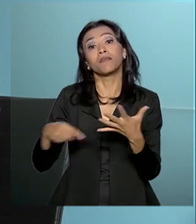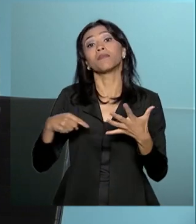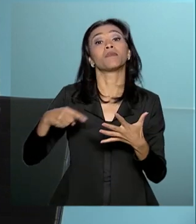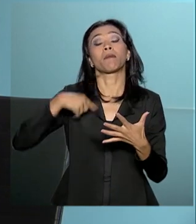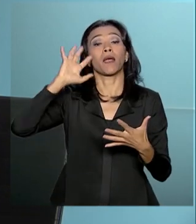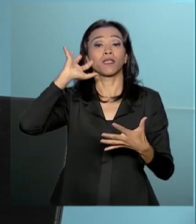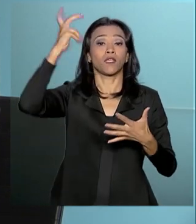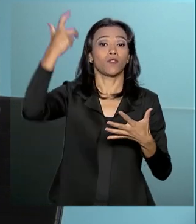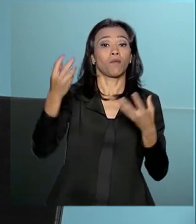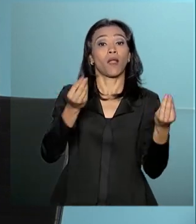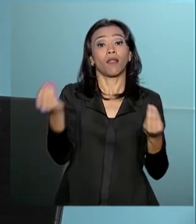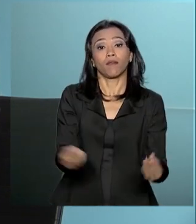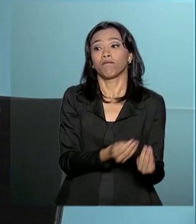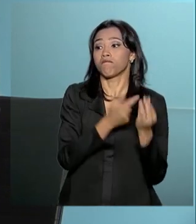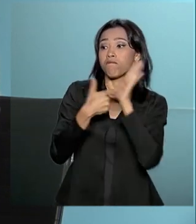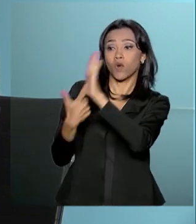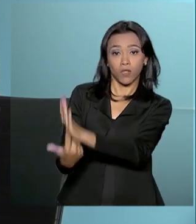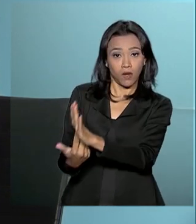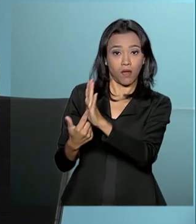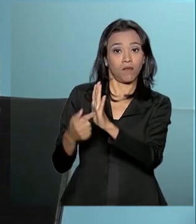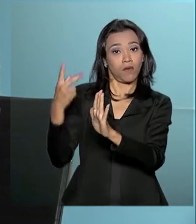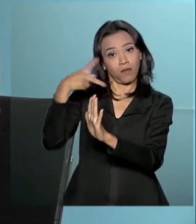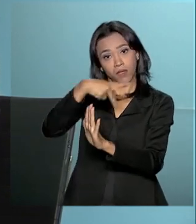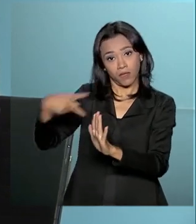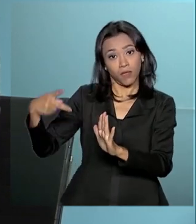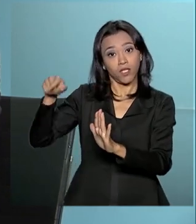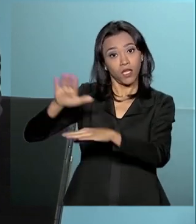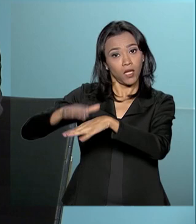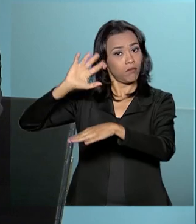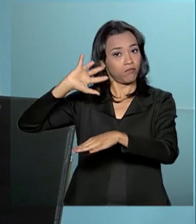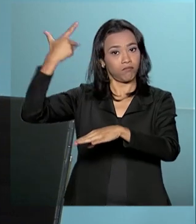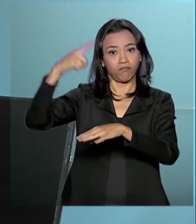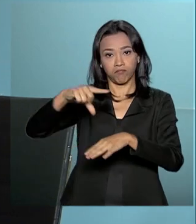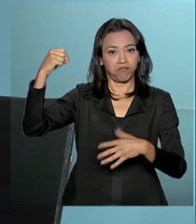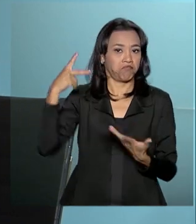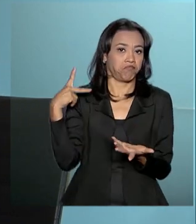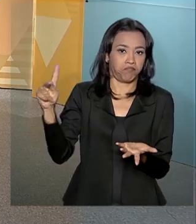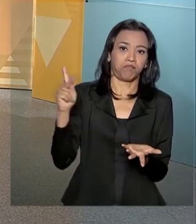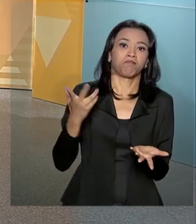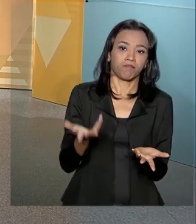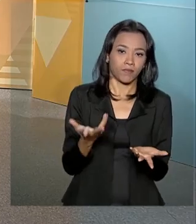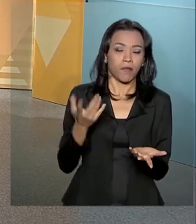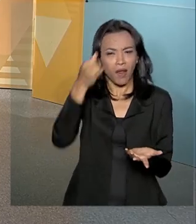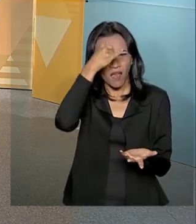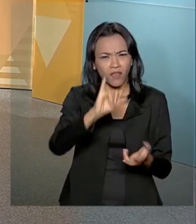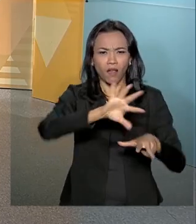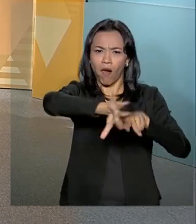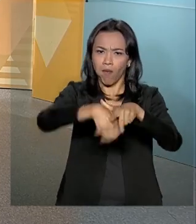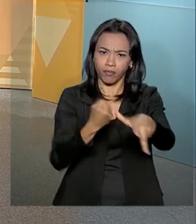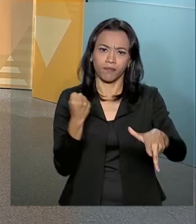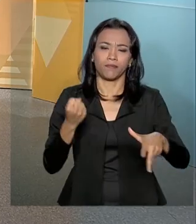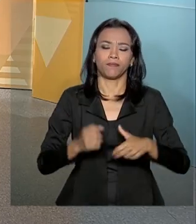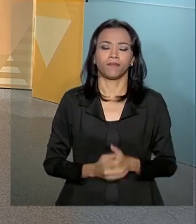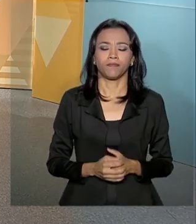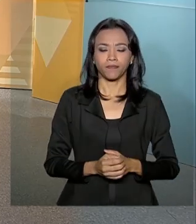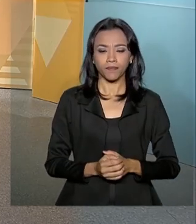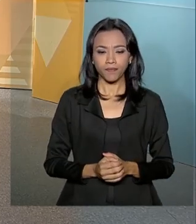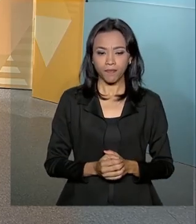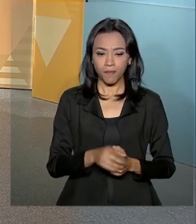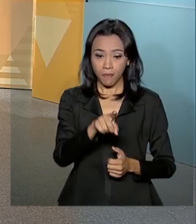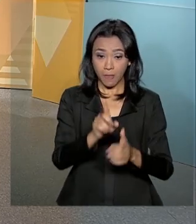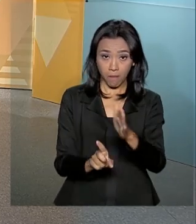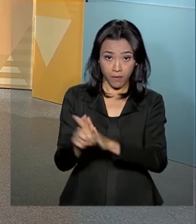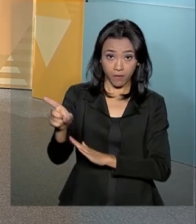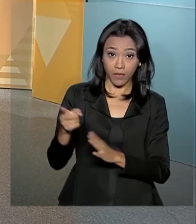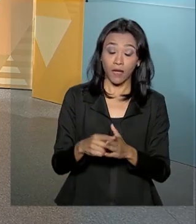presidente para que ele tome as melhores decisões possíveis e consiga tanto melhorar a gestão pública como prevenir a corrupção. Perfeito. A